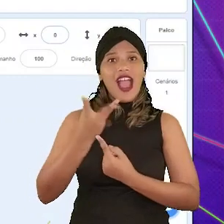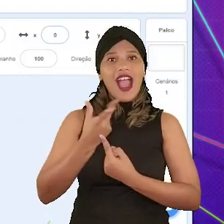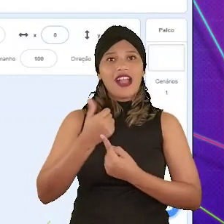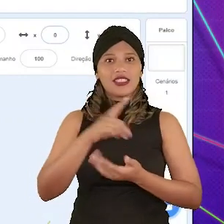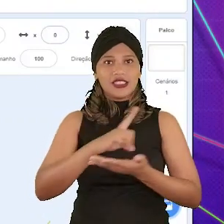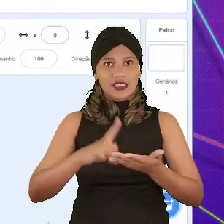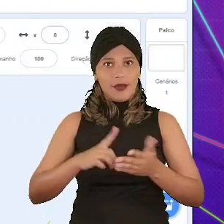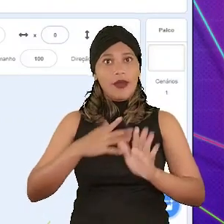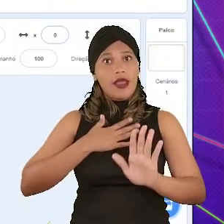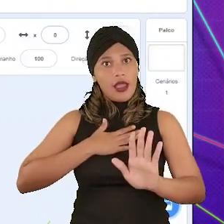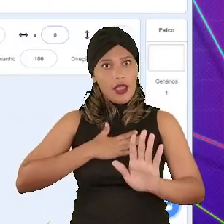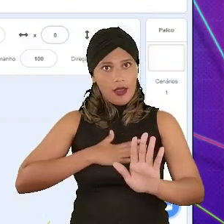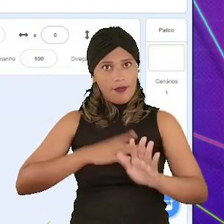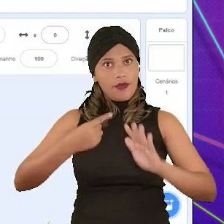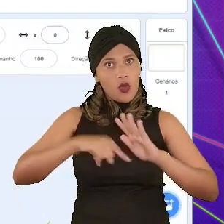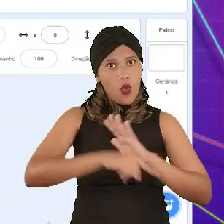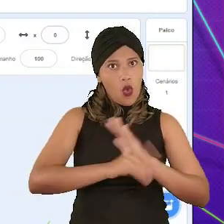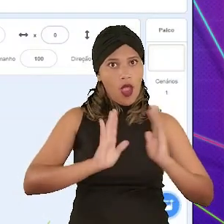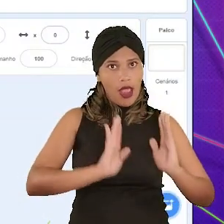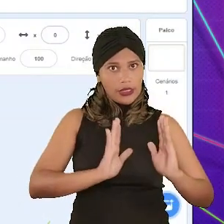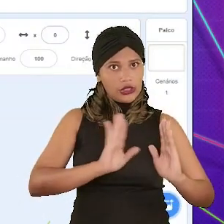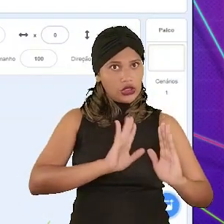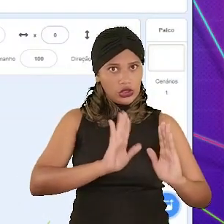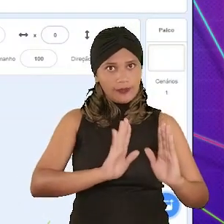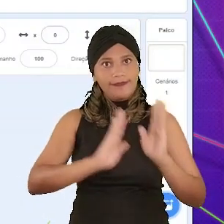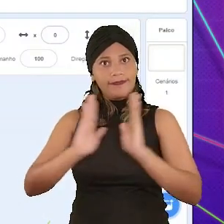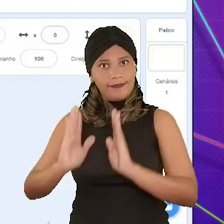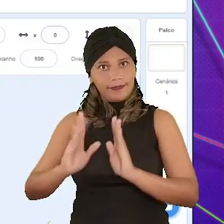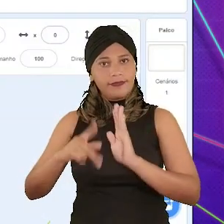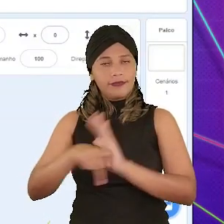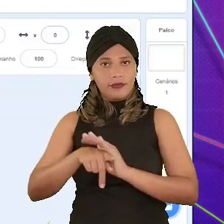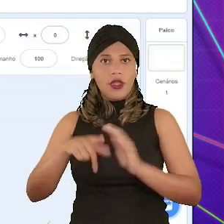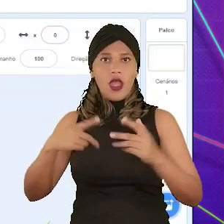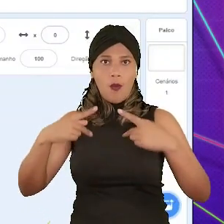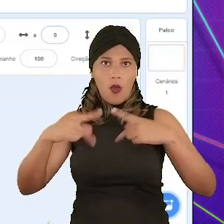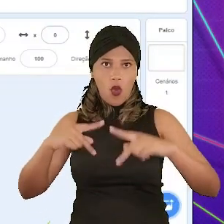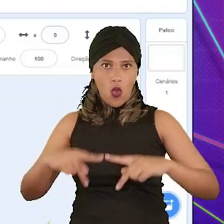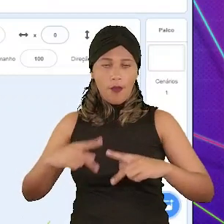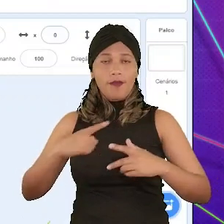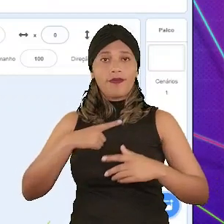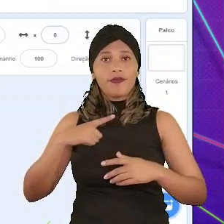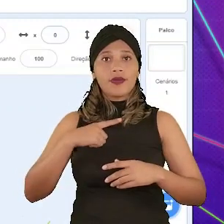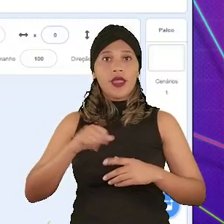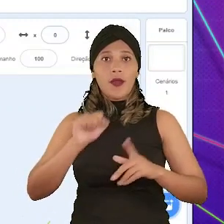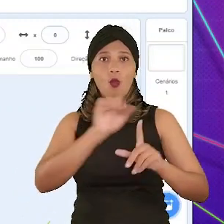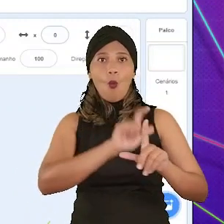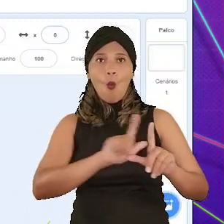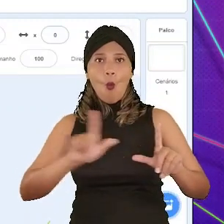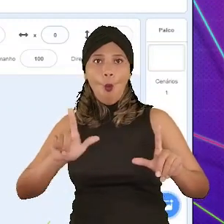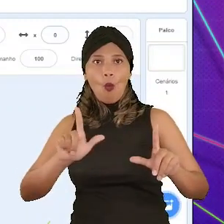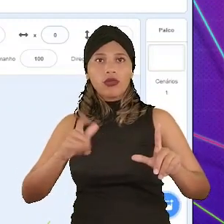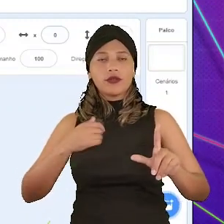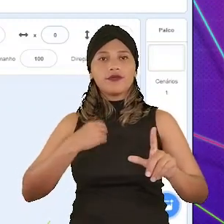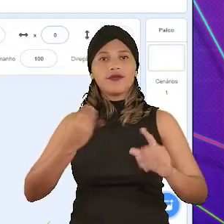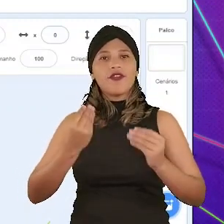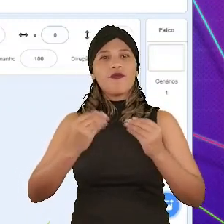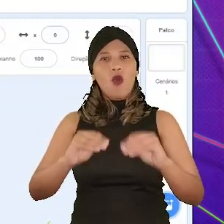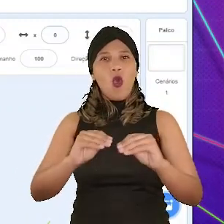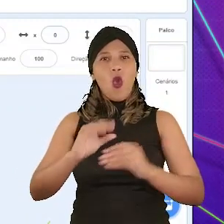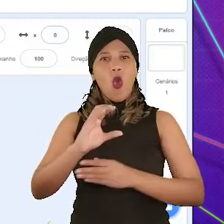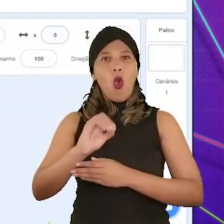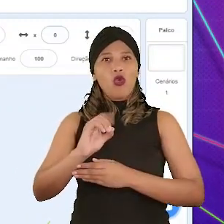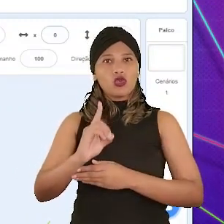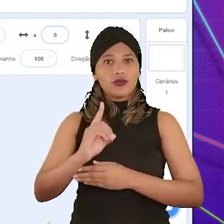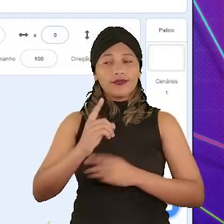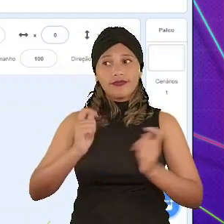na aula de Art Design. Mas ainda não vamos entrar nessa parte, não. Na parte do meio do Scratch, nós temos uma tela em branco, que é onde nós